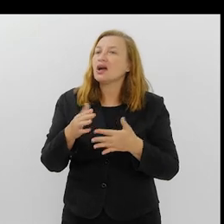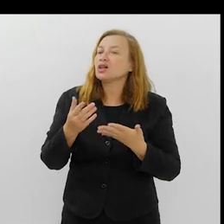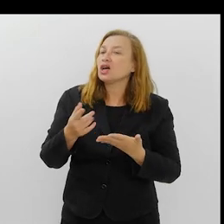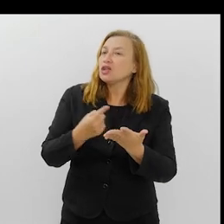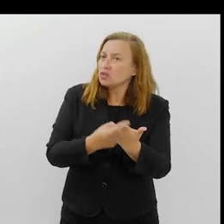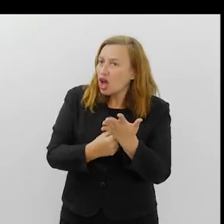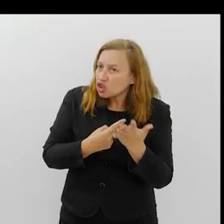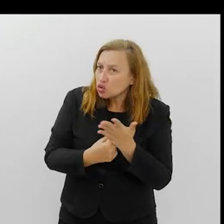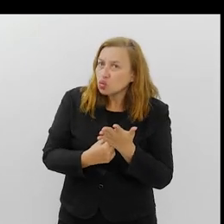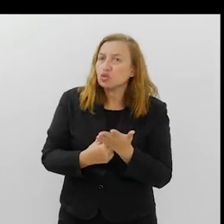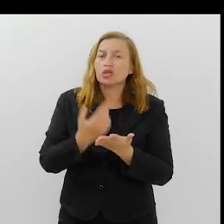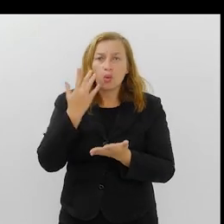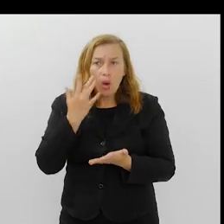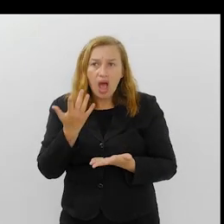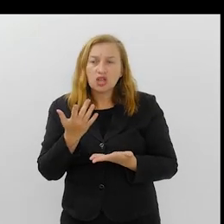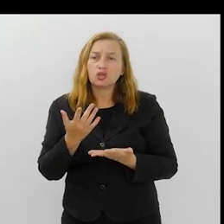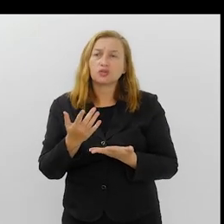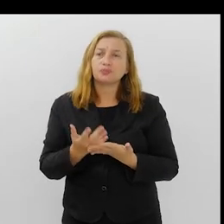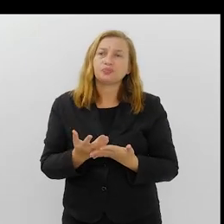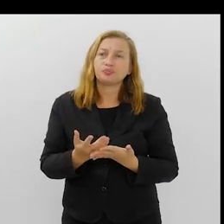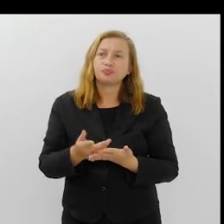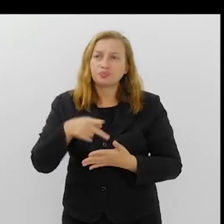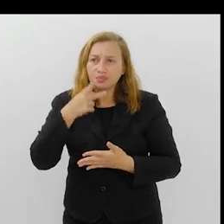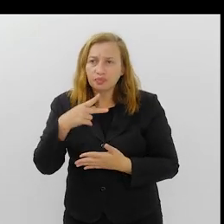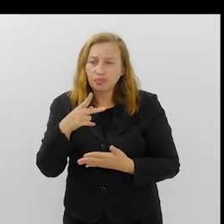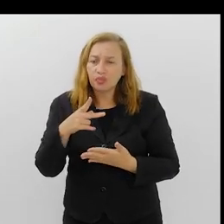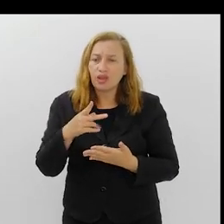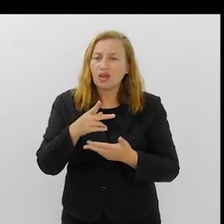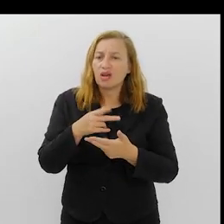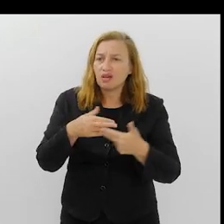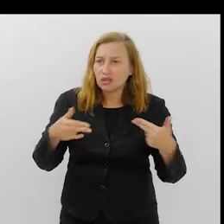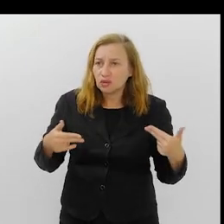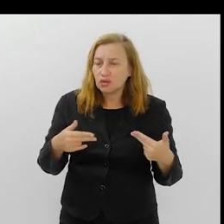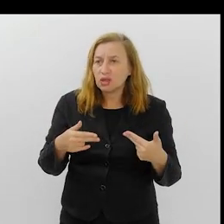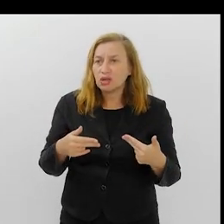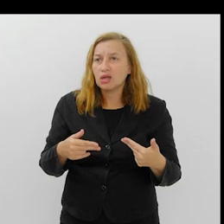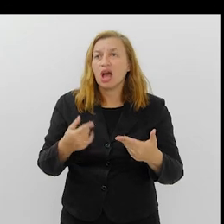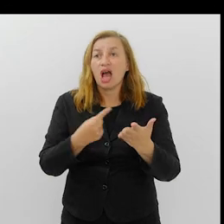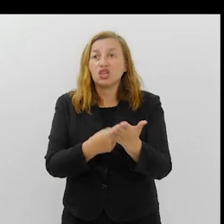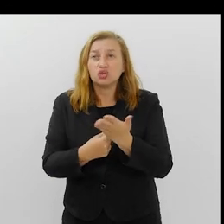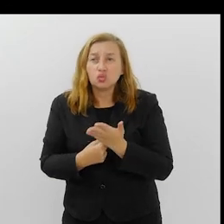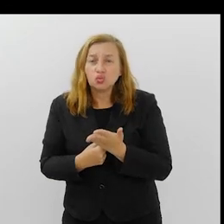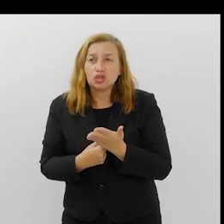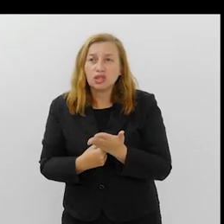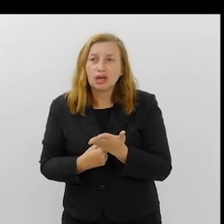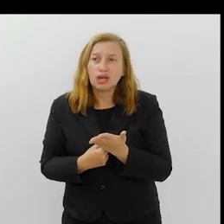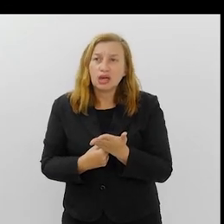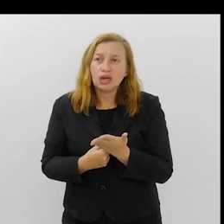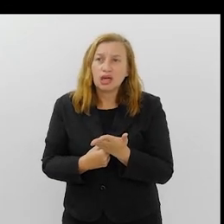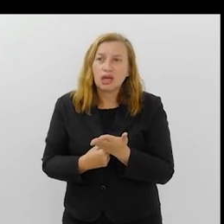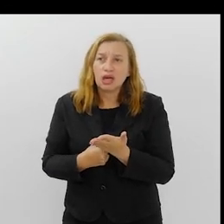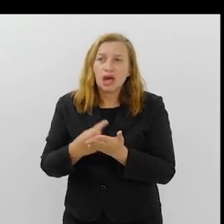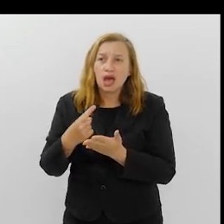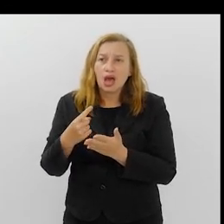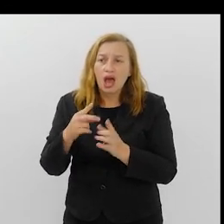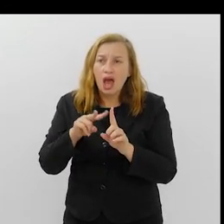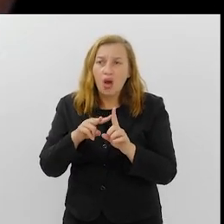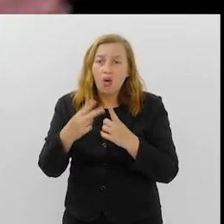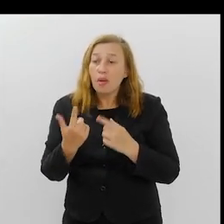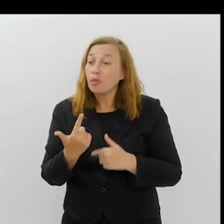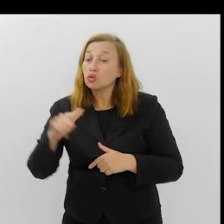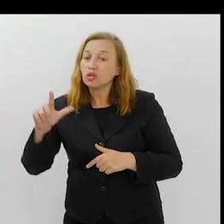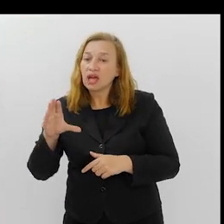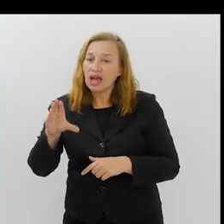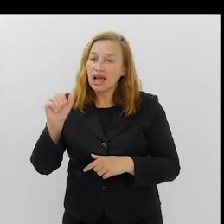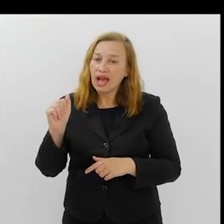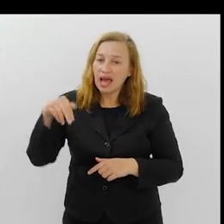talvez nos ajude, eu tenho repetido assim, até tenho falado bastante sobre isso, isso talvez nos ajude a olhar para